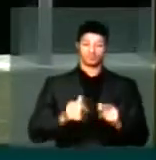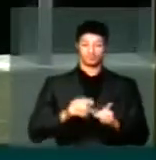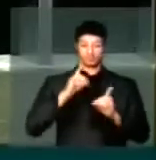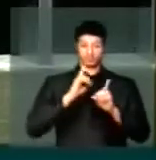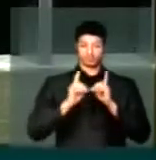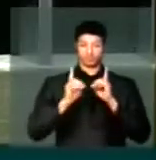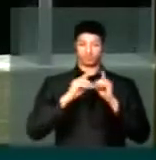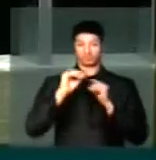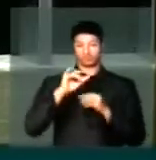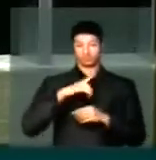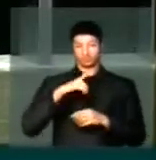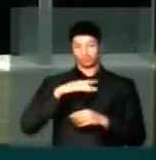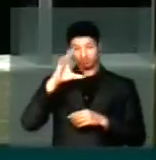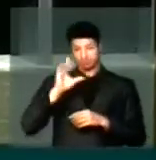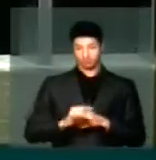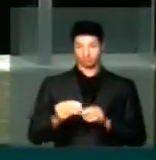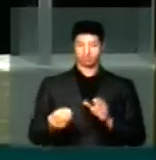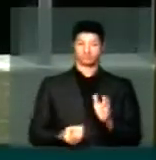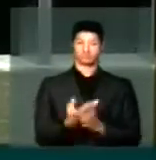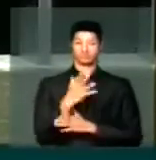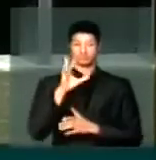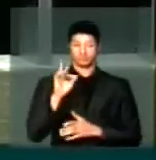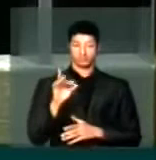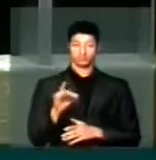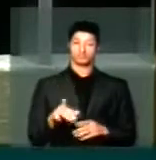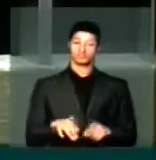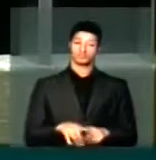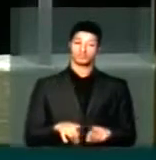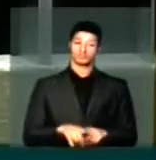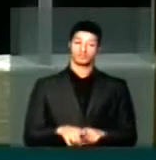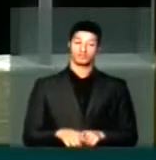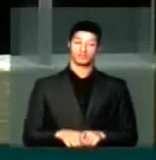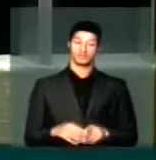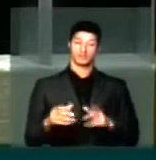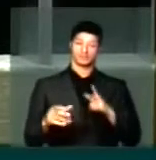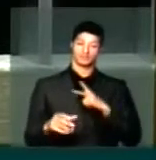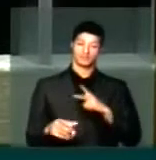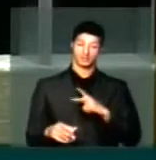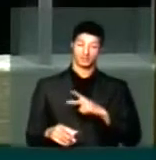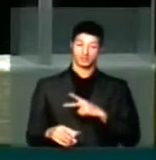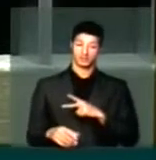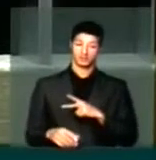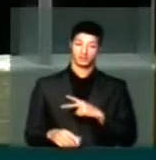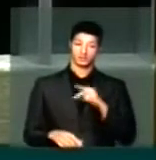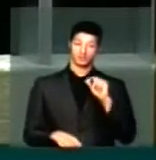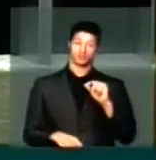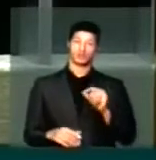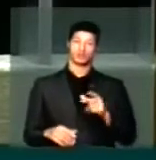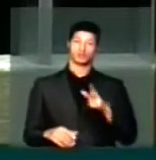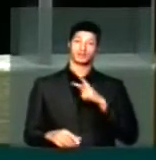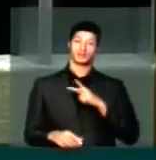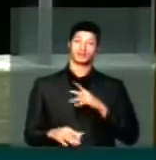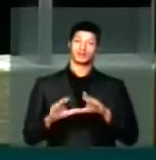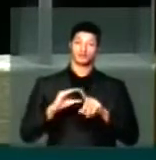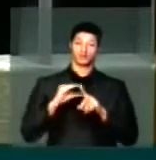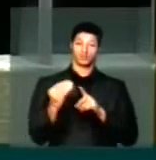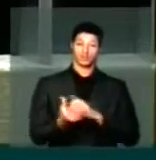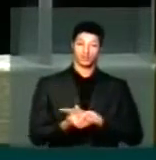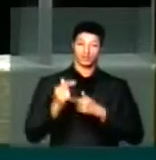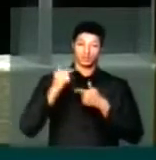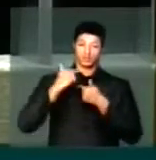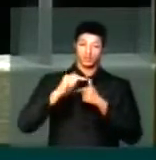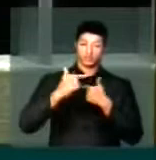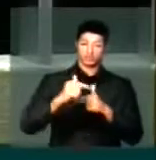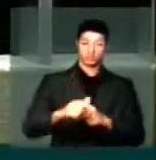o debate sobre a ciência, a produção de ciência, e particularmente o que pertence a comunidades